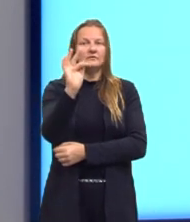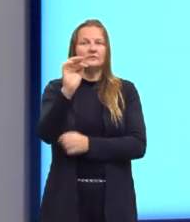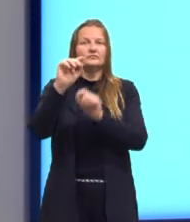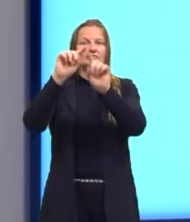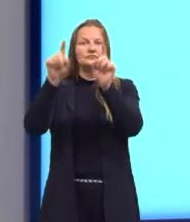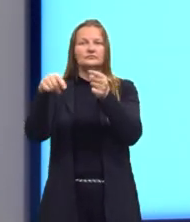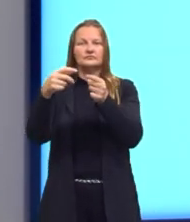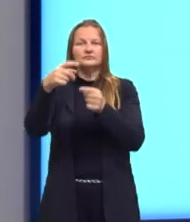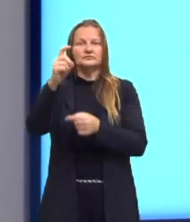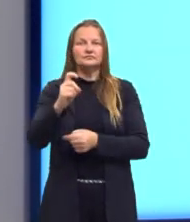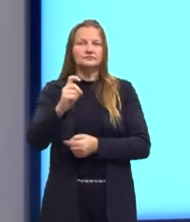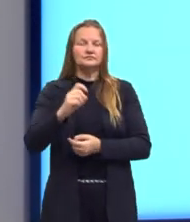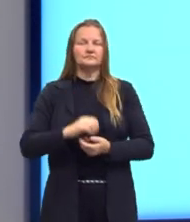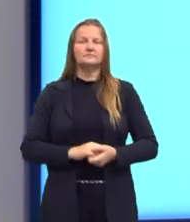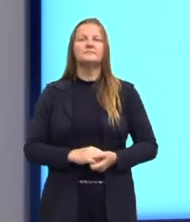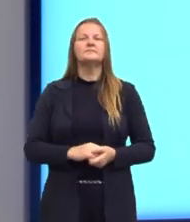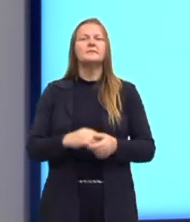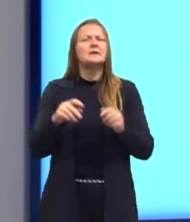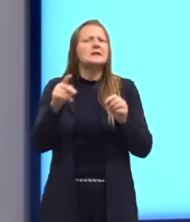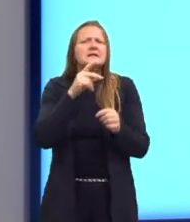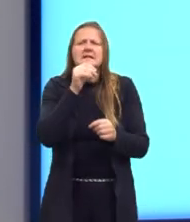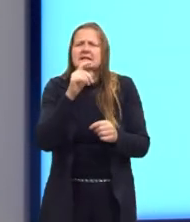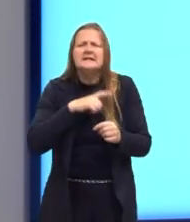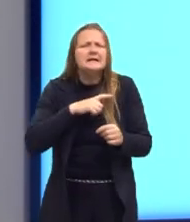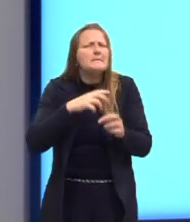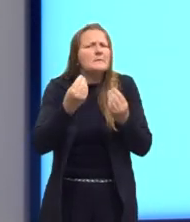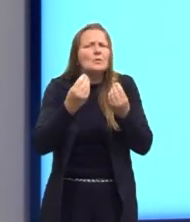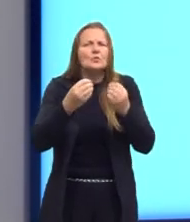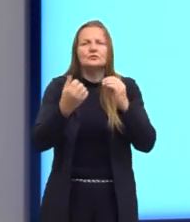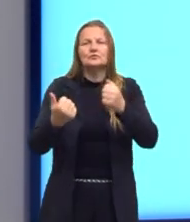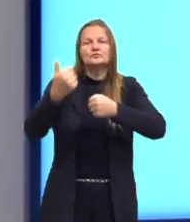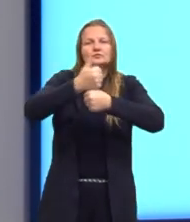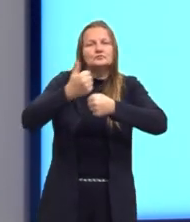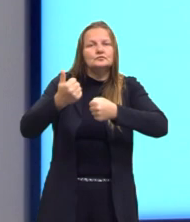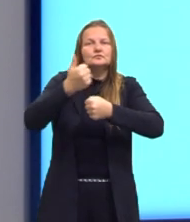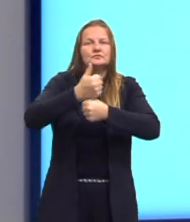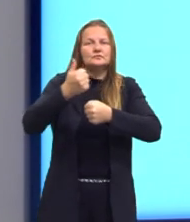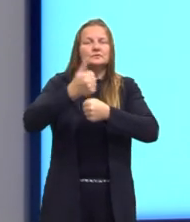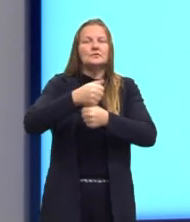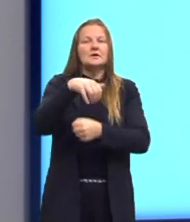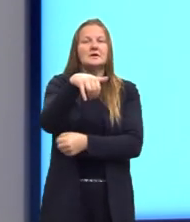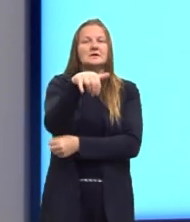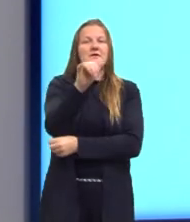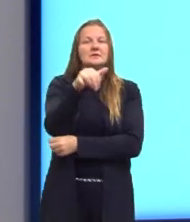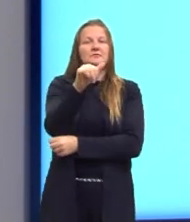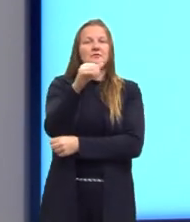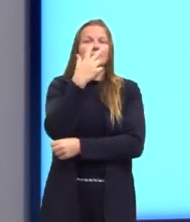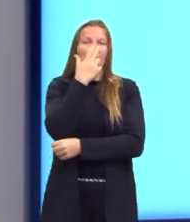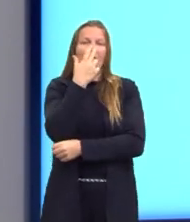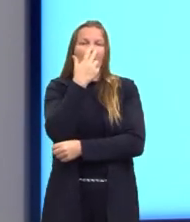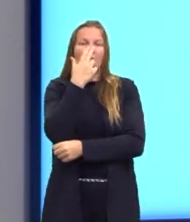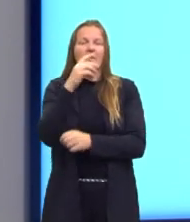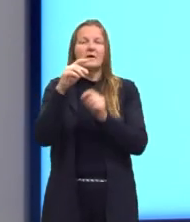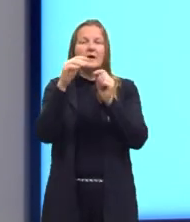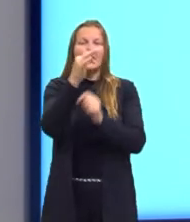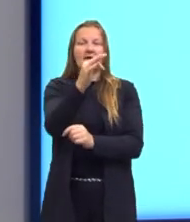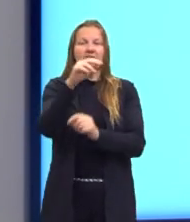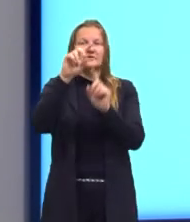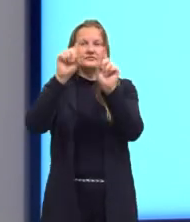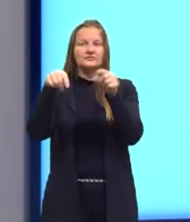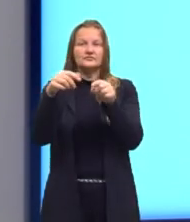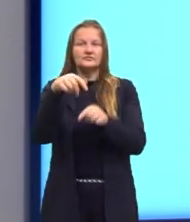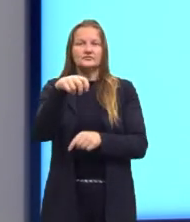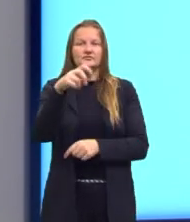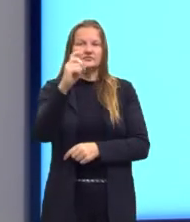em X, tá? É muito comum a gente fazer essa substituição do Y por a função em X.